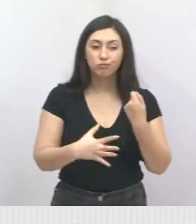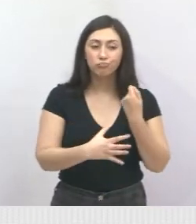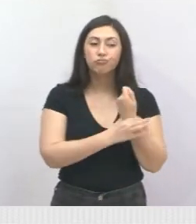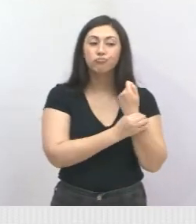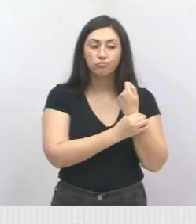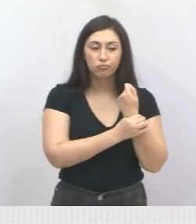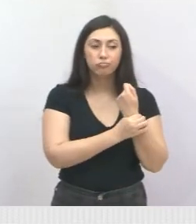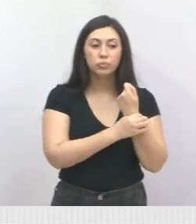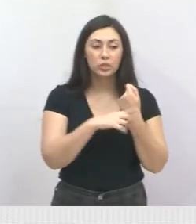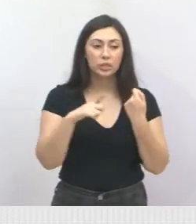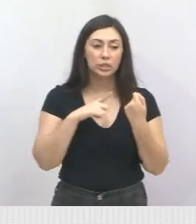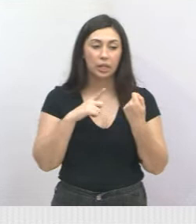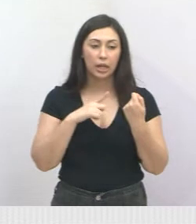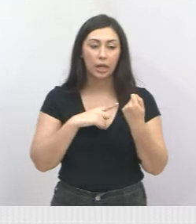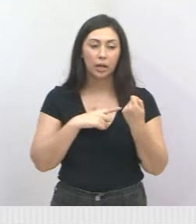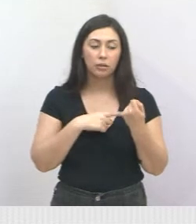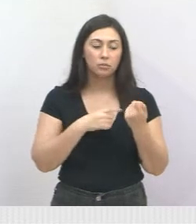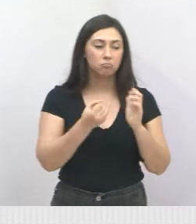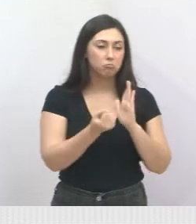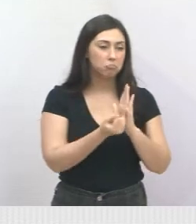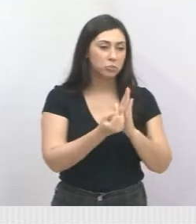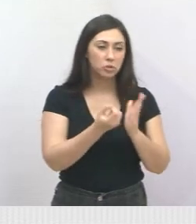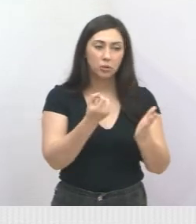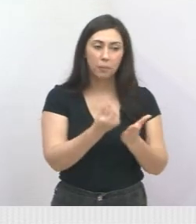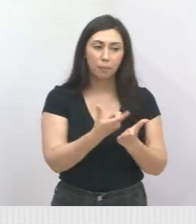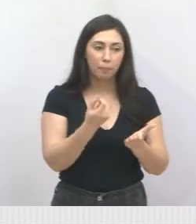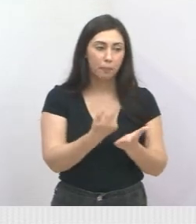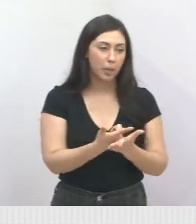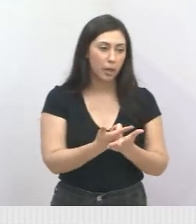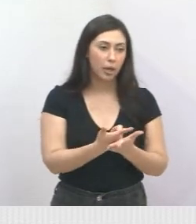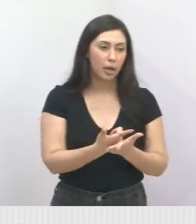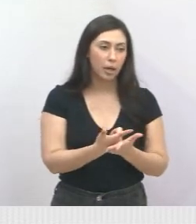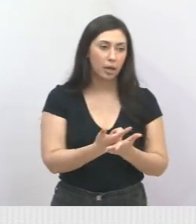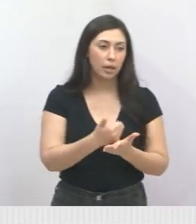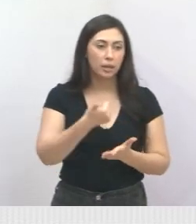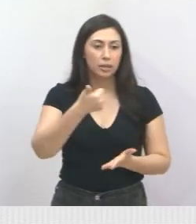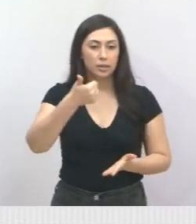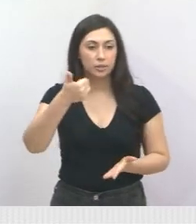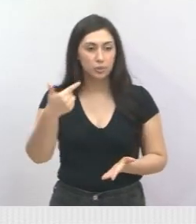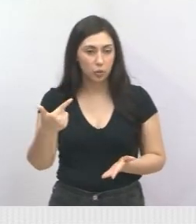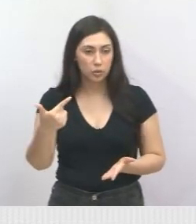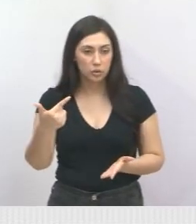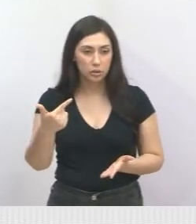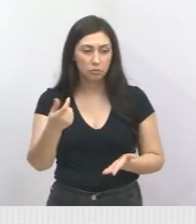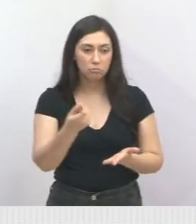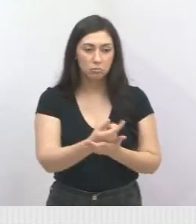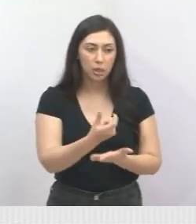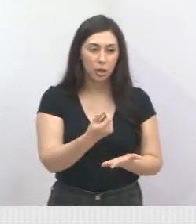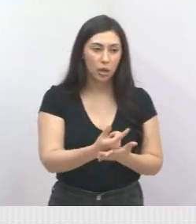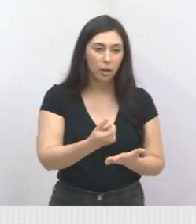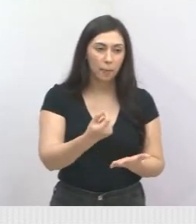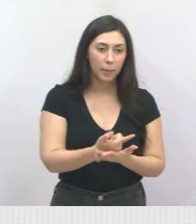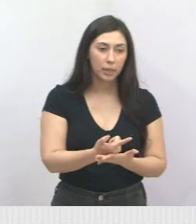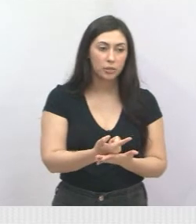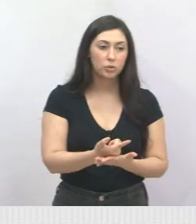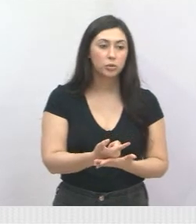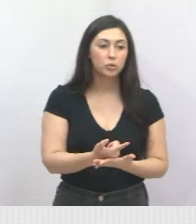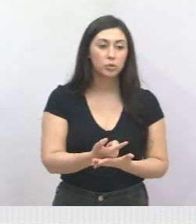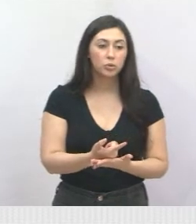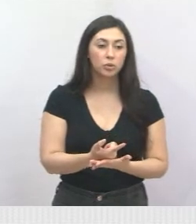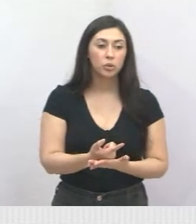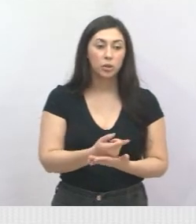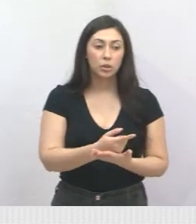Ter lá as contribuições, no mínimo de 12, vertidas ao INSS para que os seus